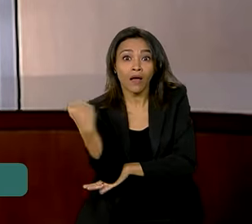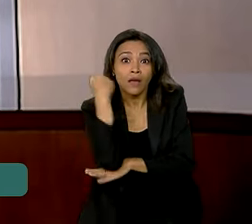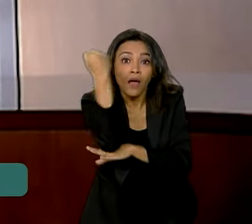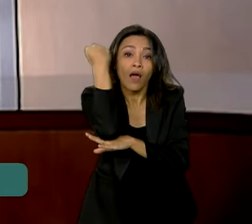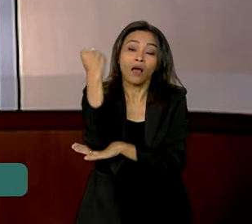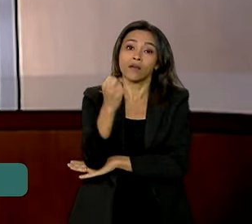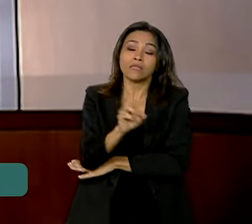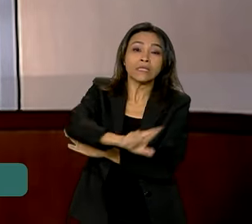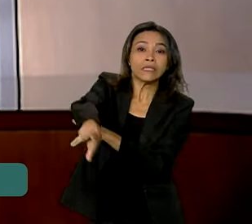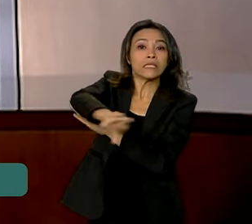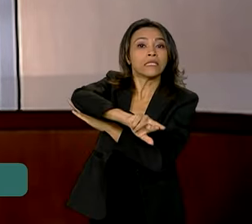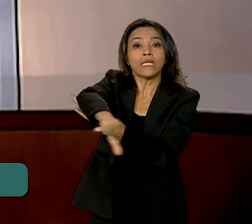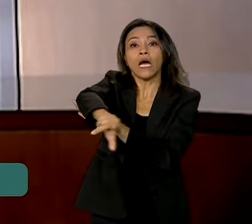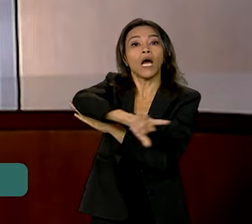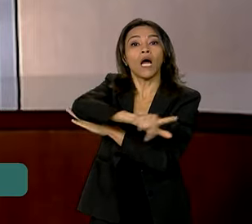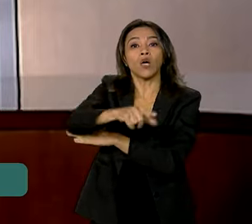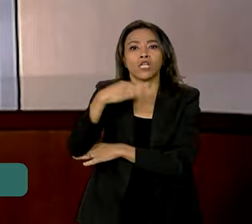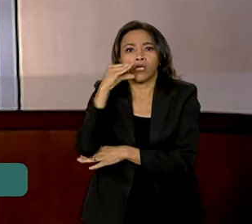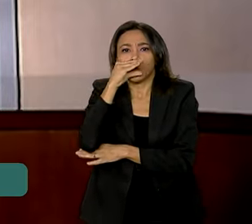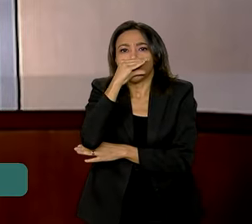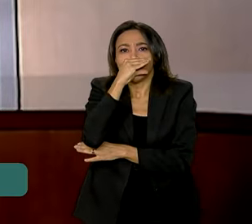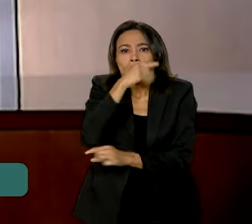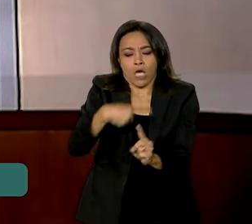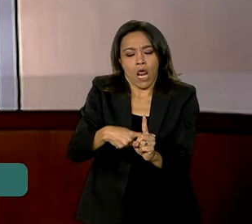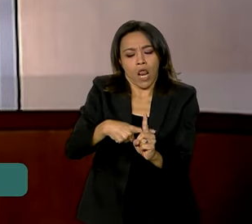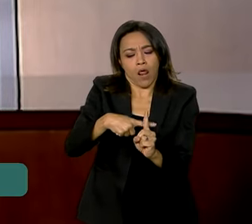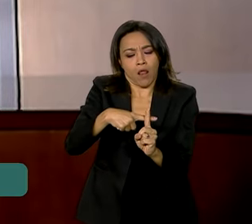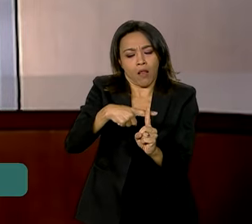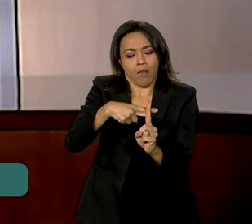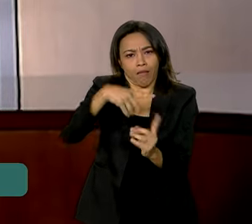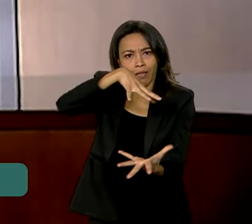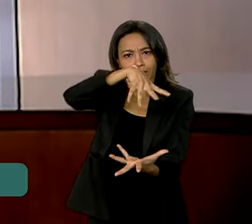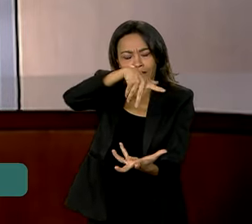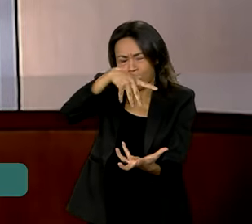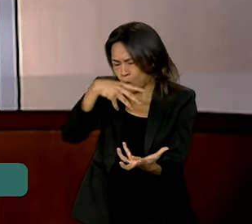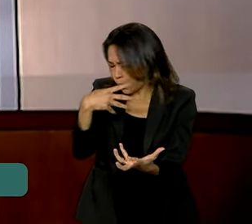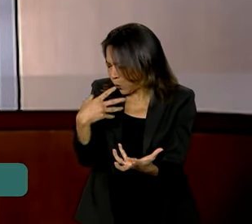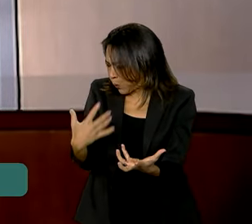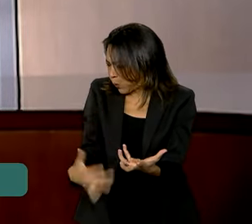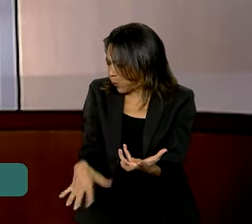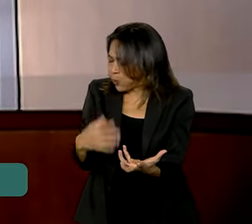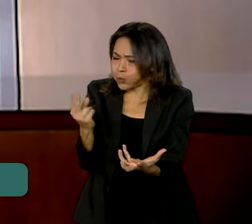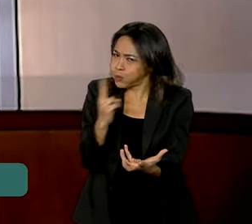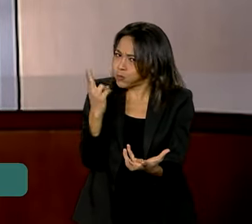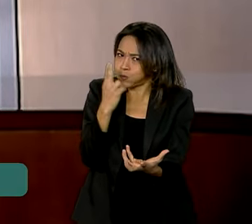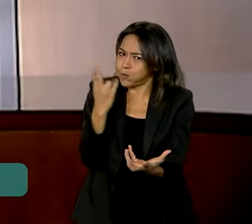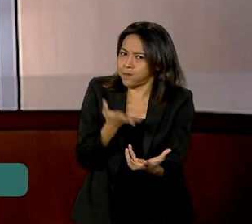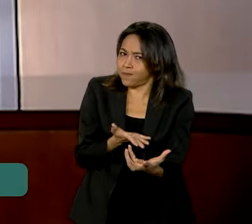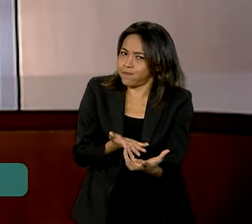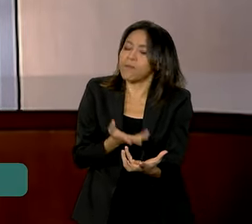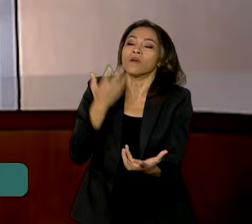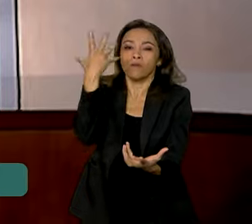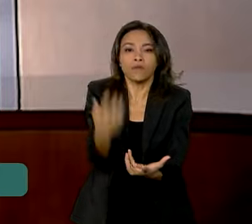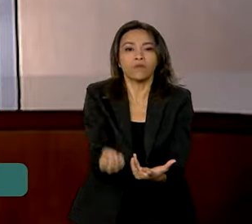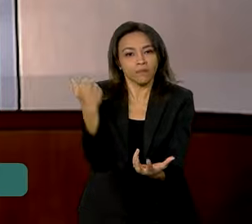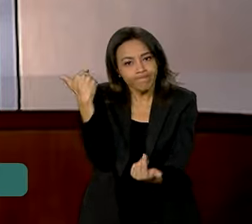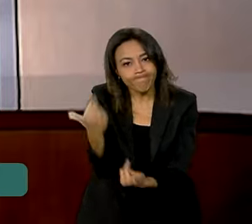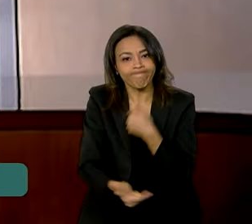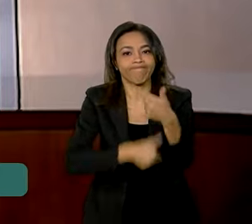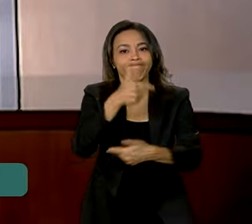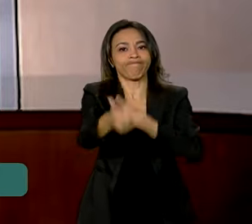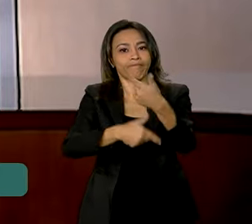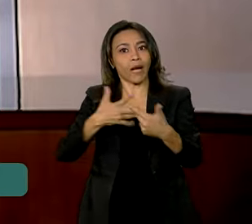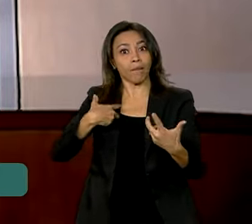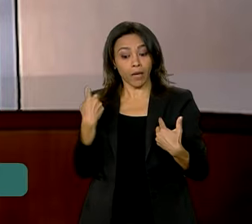não ultrapassar um e meio de temperatura da terra, porque senão aí é o caos completo e trabalhar para